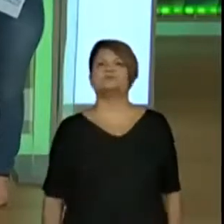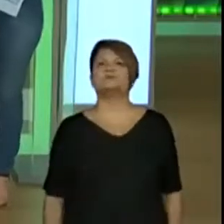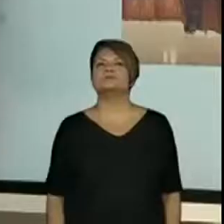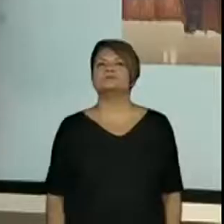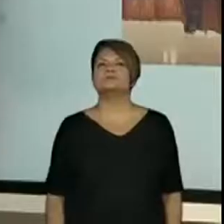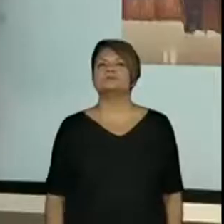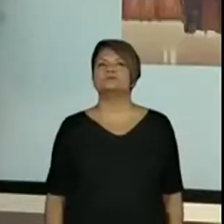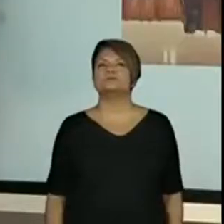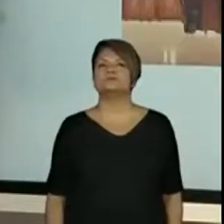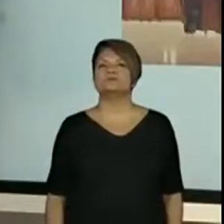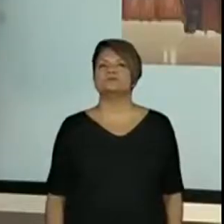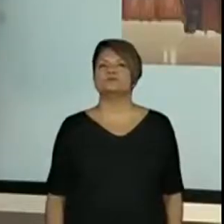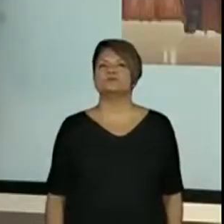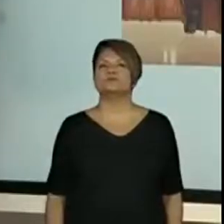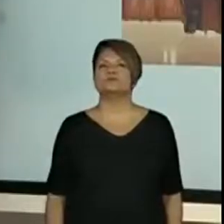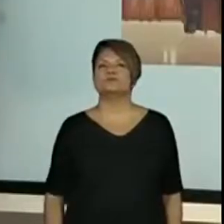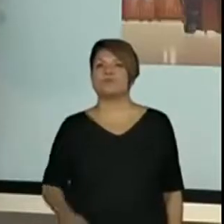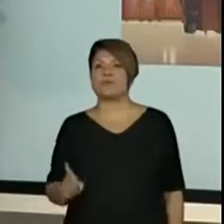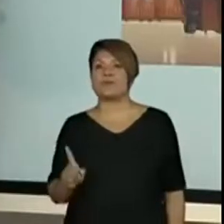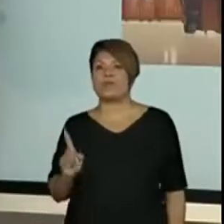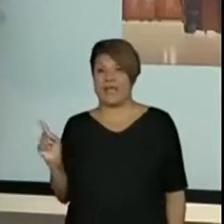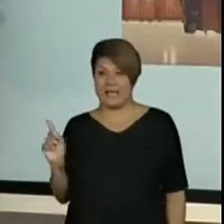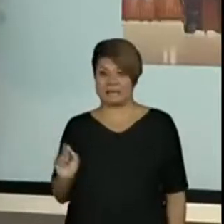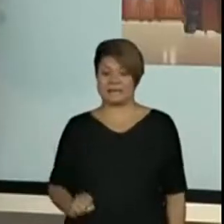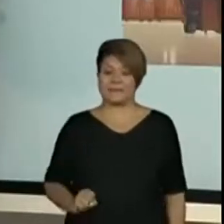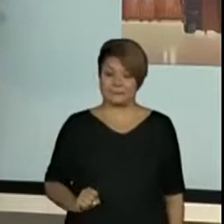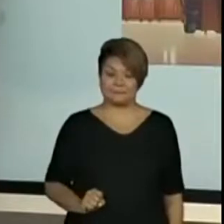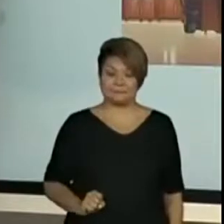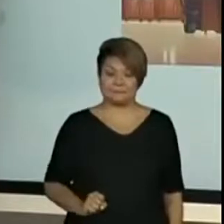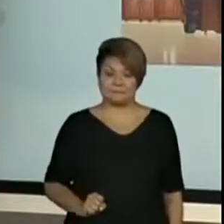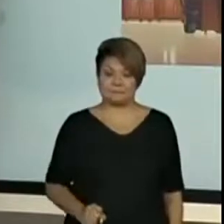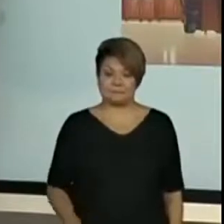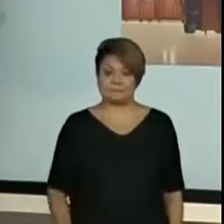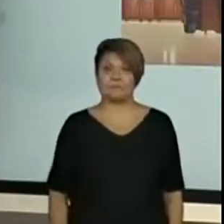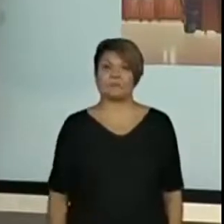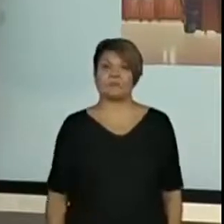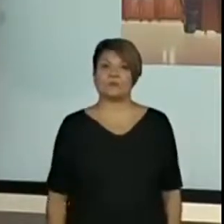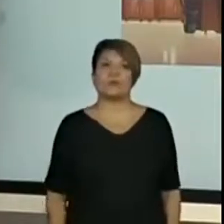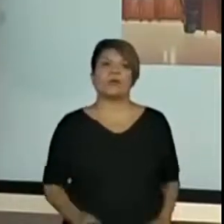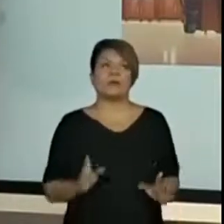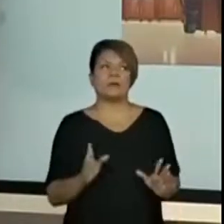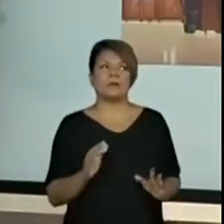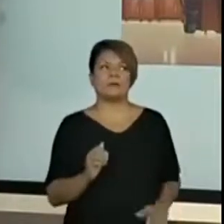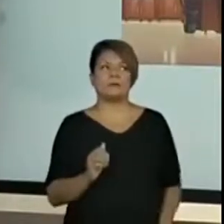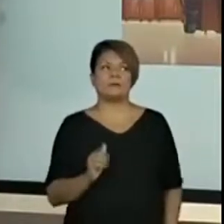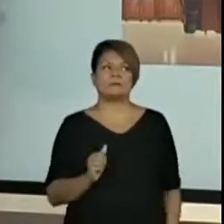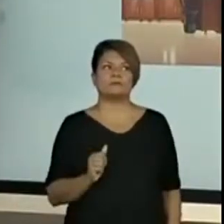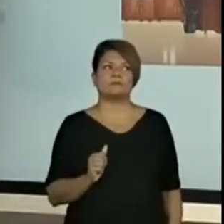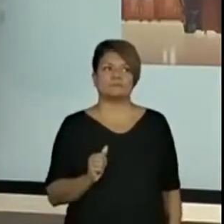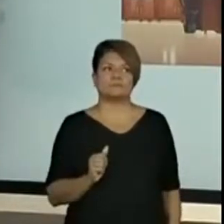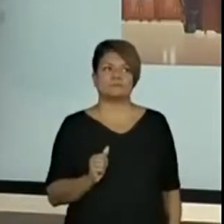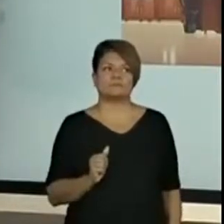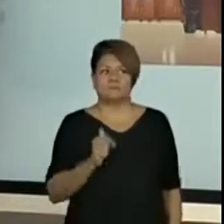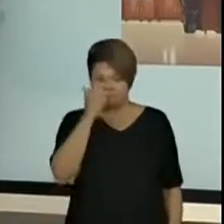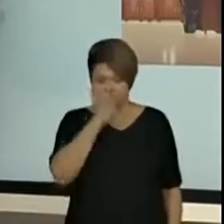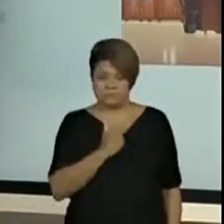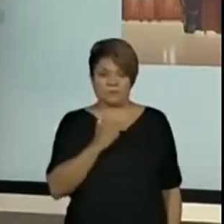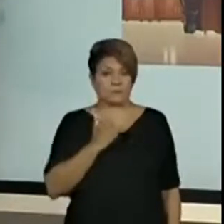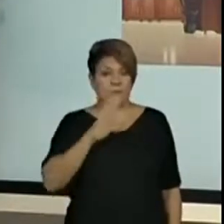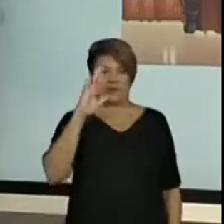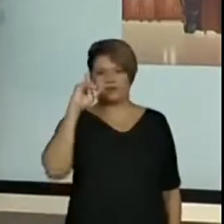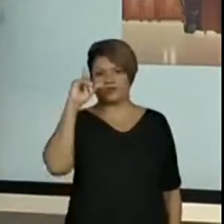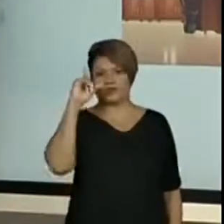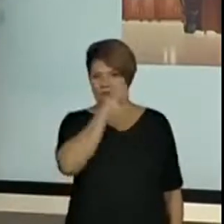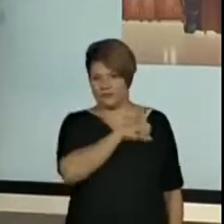é uma das funções, é o cargo mais difícil e o mais temido